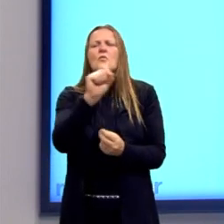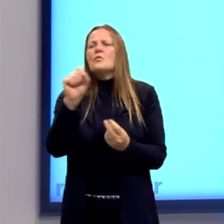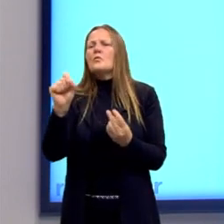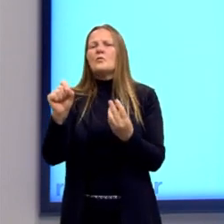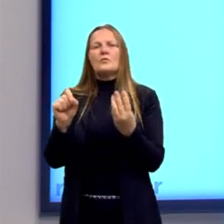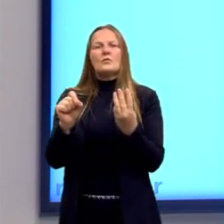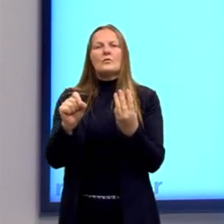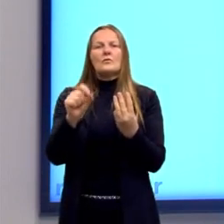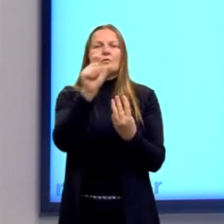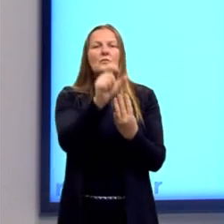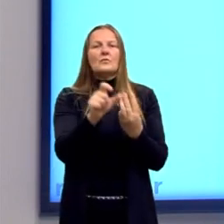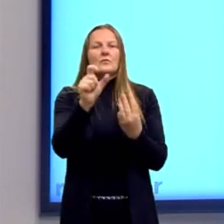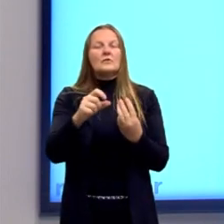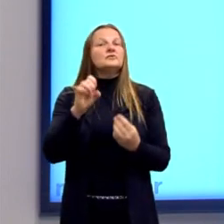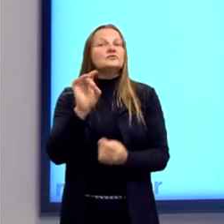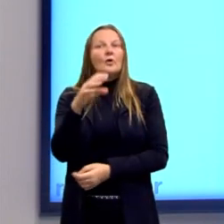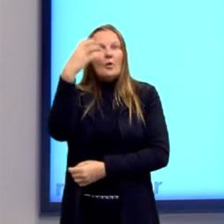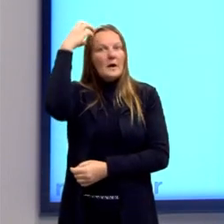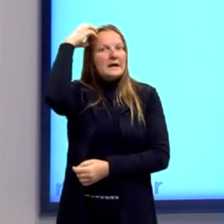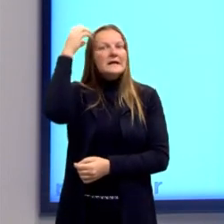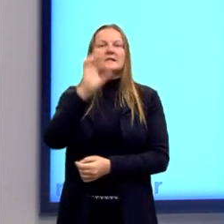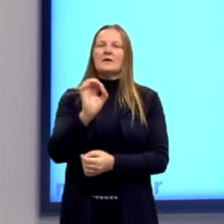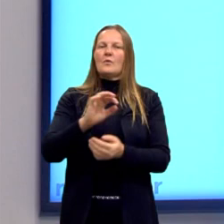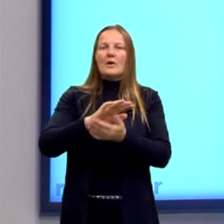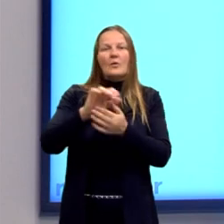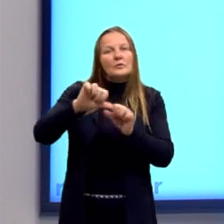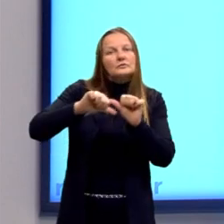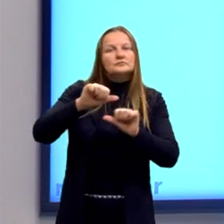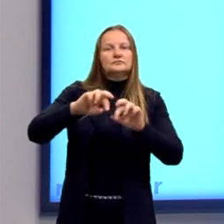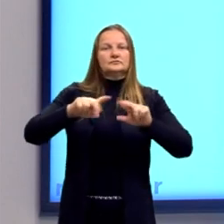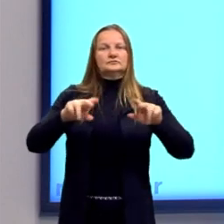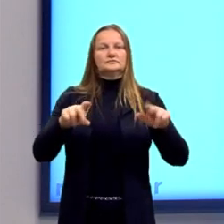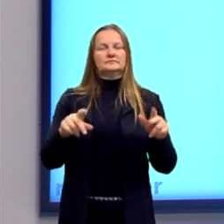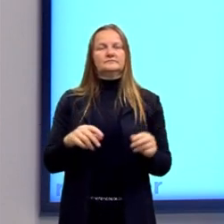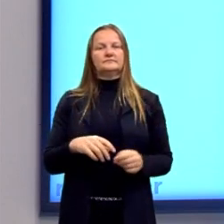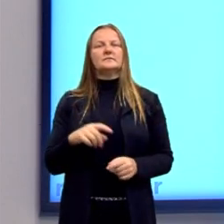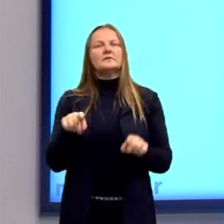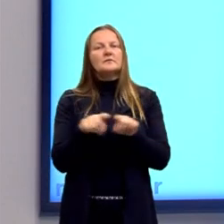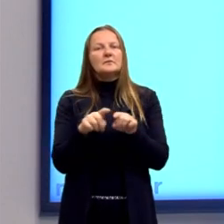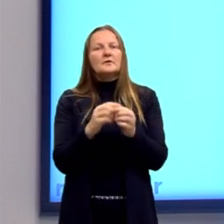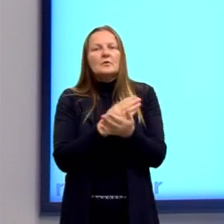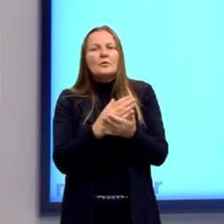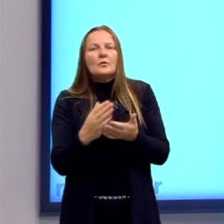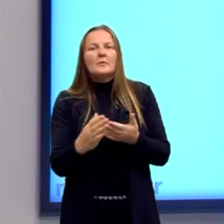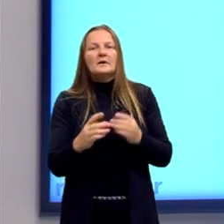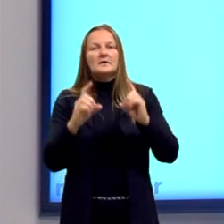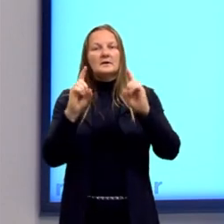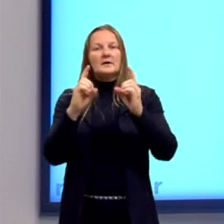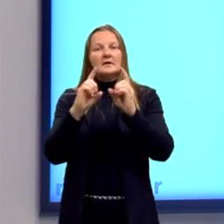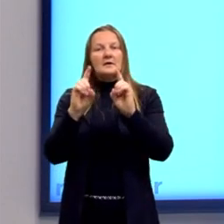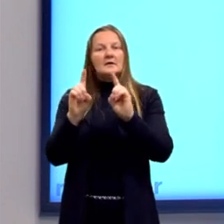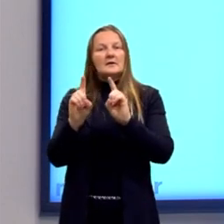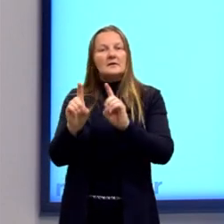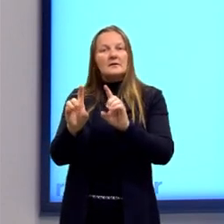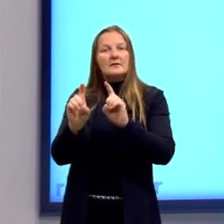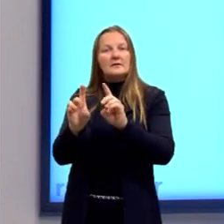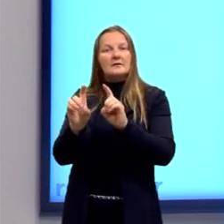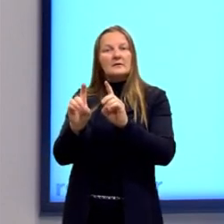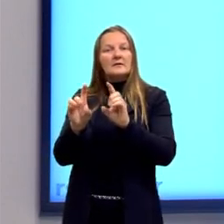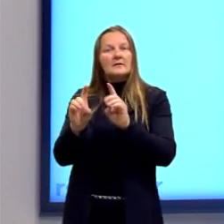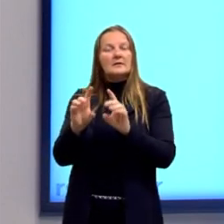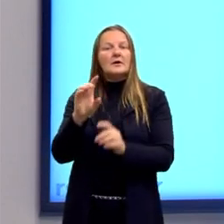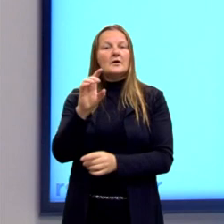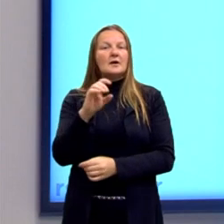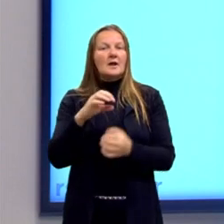Para quem o rei queira dar, etc. Surgem também, nesse período, as doutrinas liberais, John Locke,